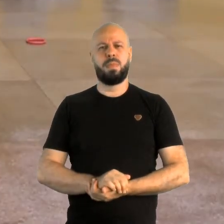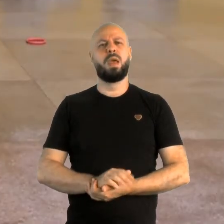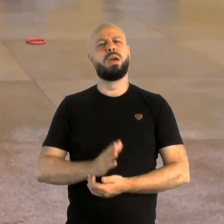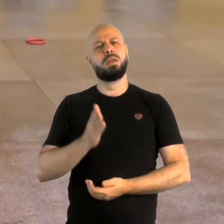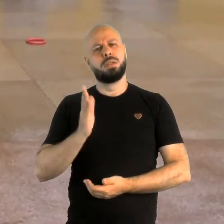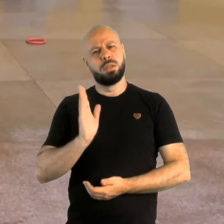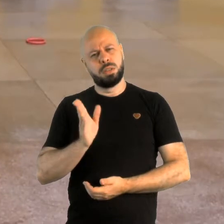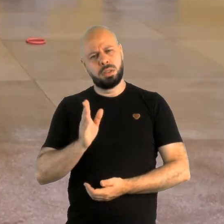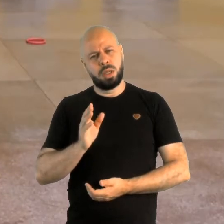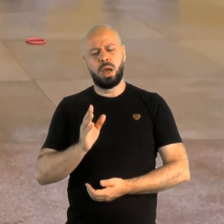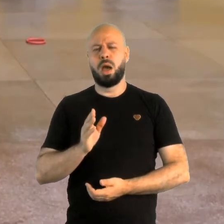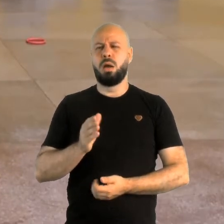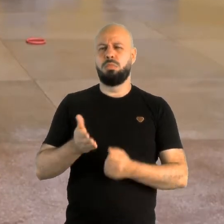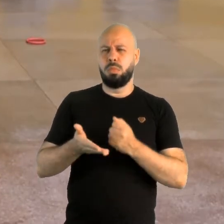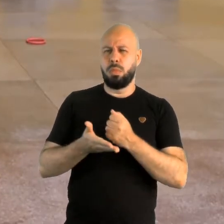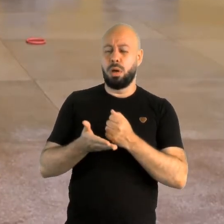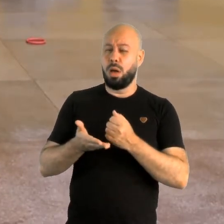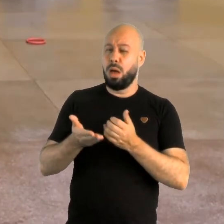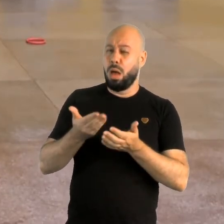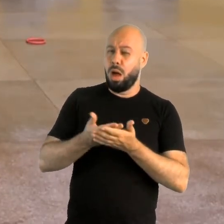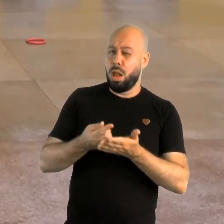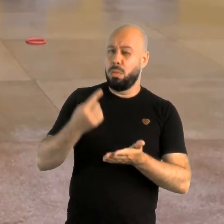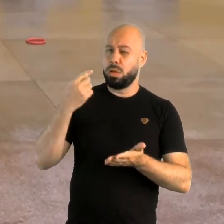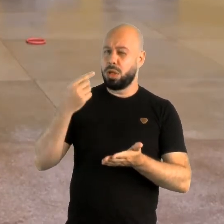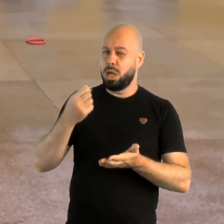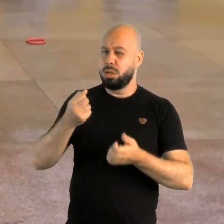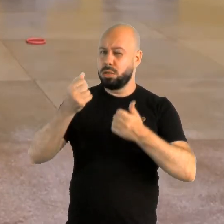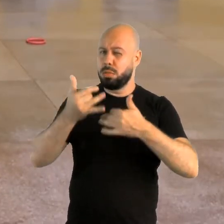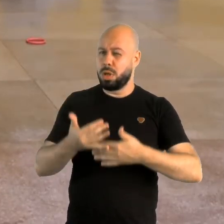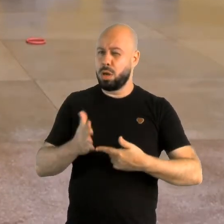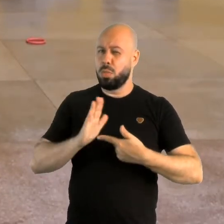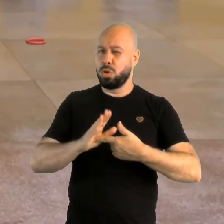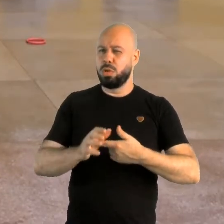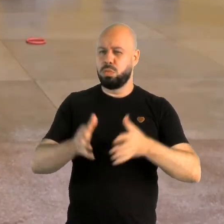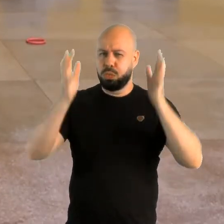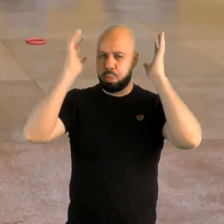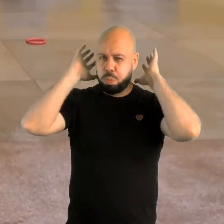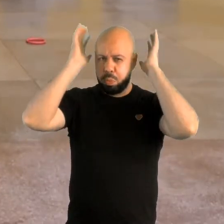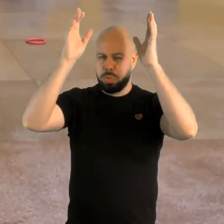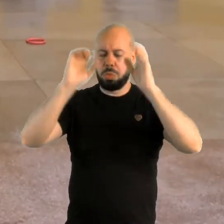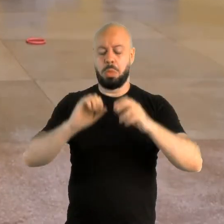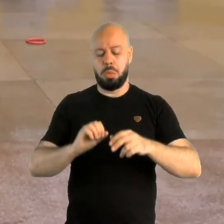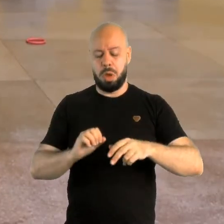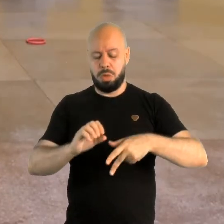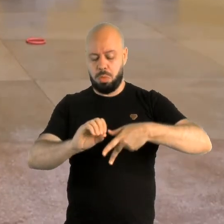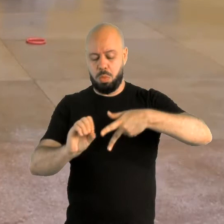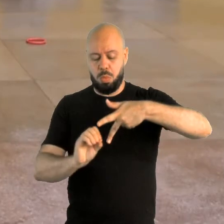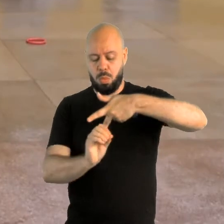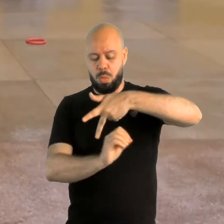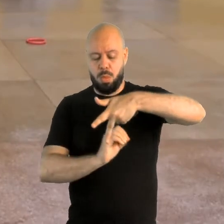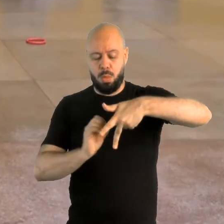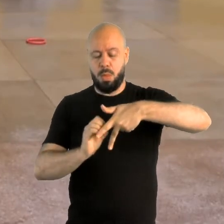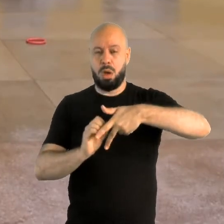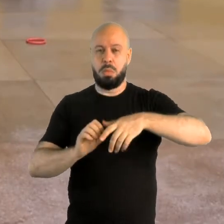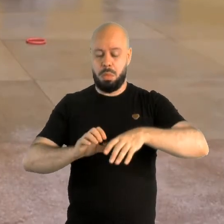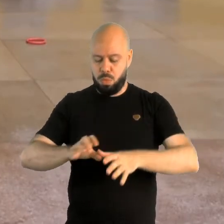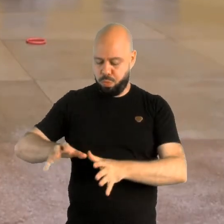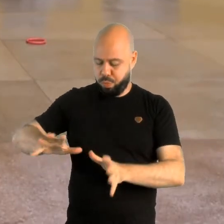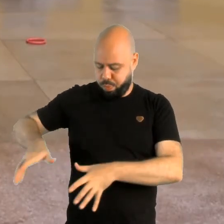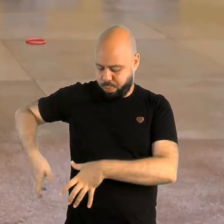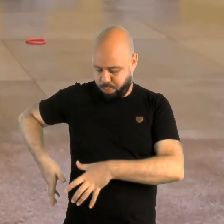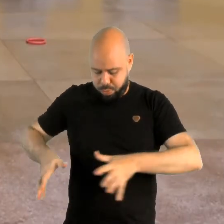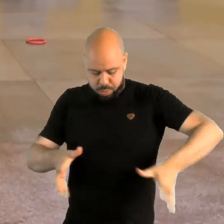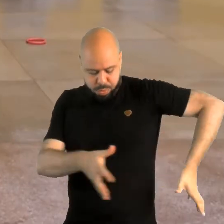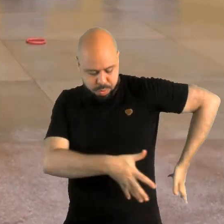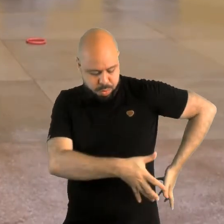movimentos na aula anterior? Rodando a bola na minha cabeça, na minha perna, no meu tronco. Então, esse passe ombro não vai ser